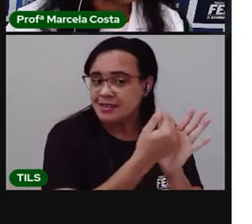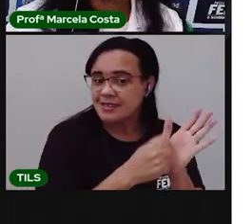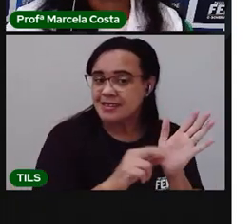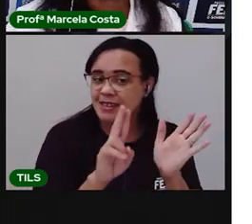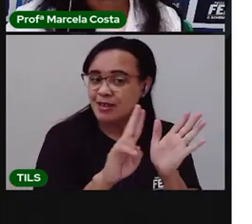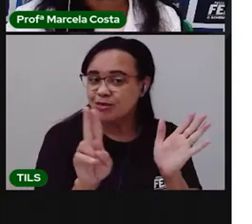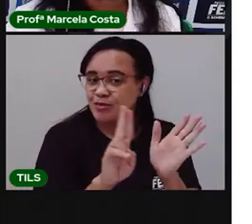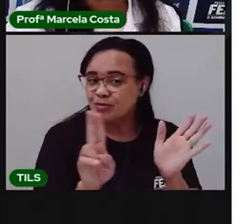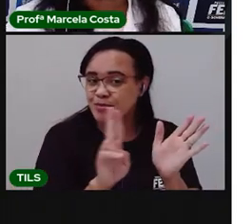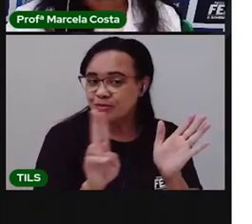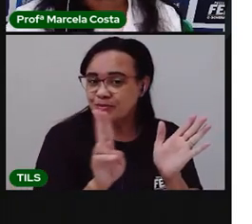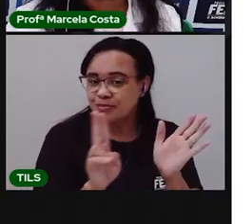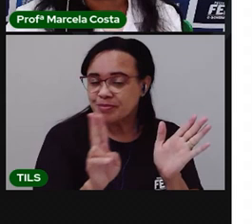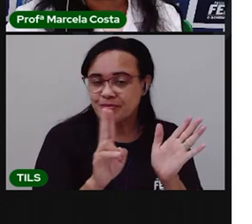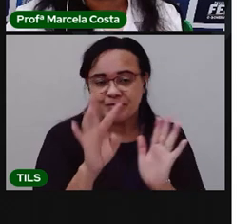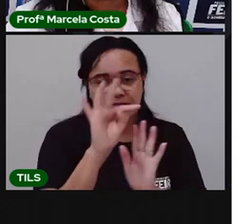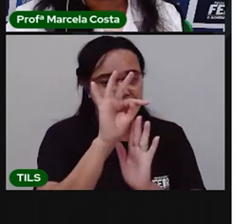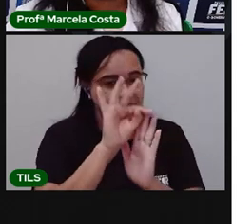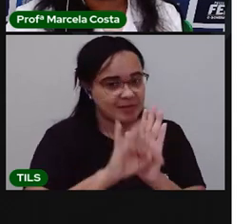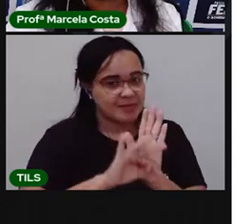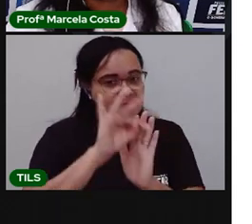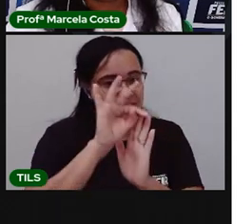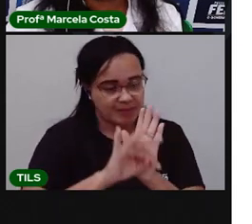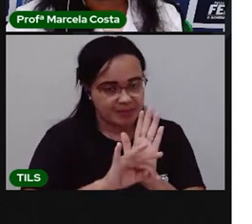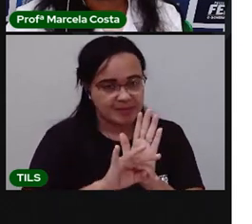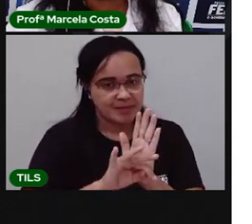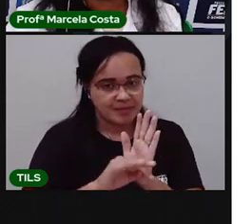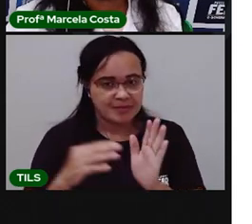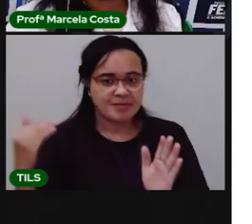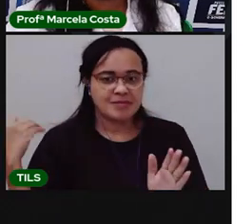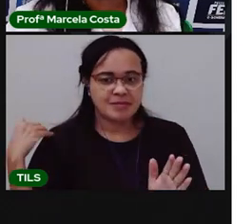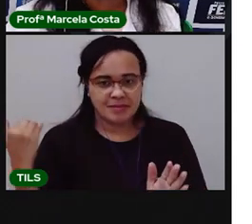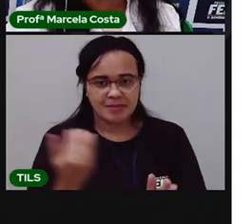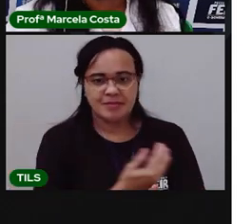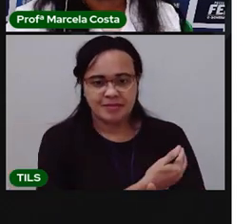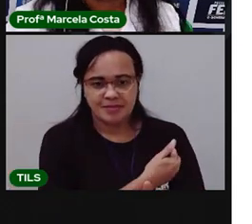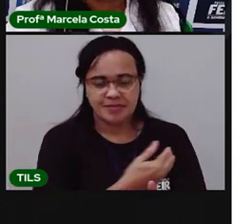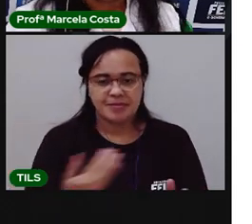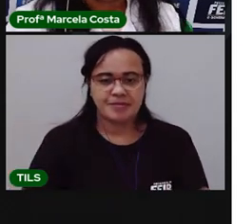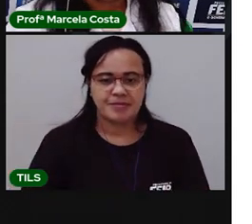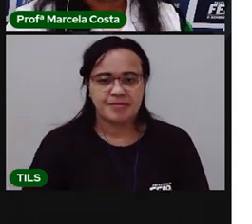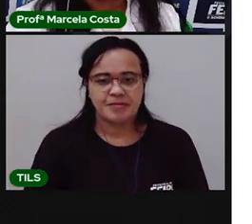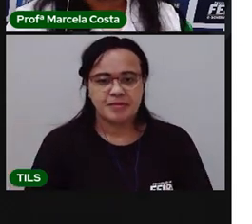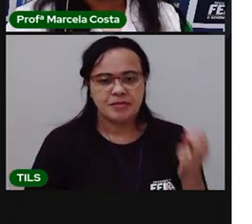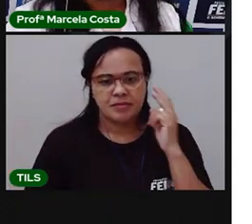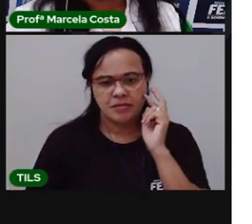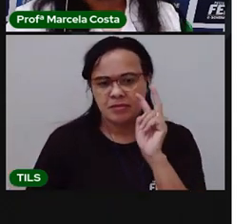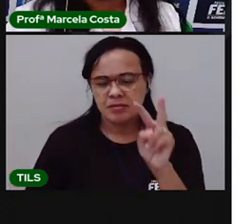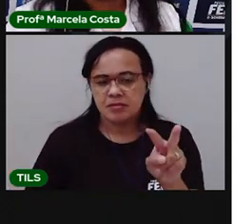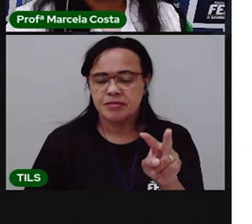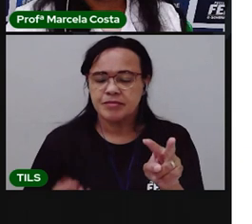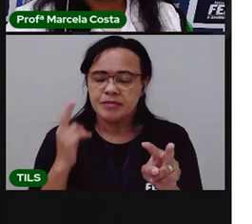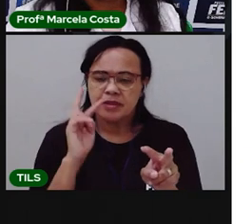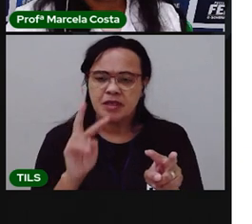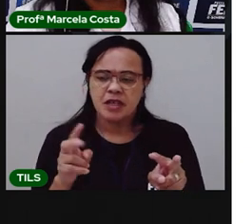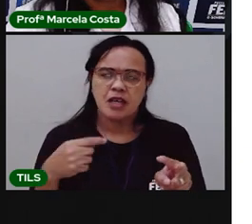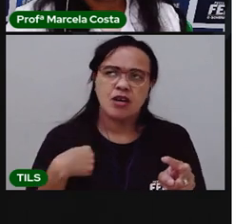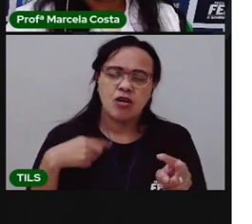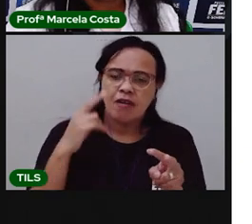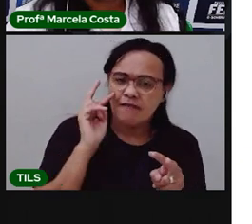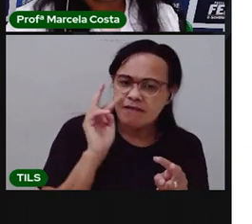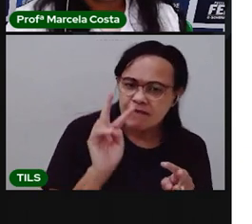texto. Da esquerda para a direita. Eu vi